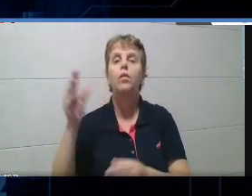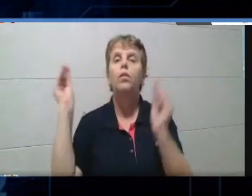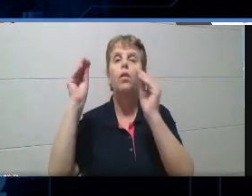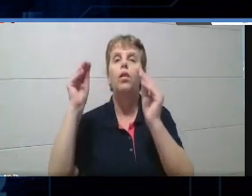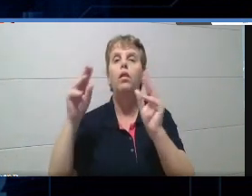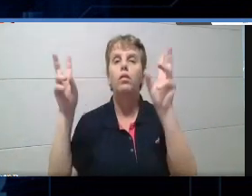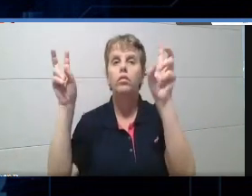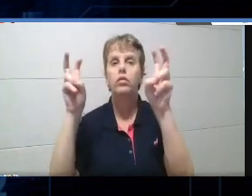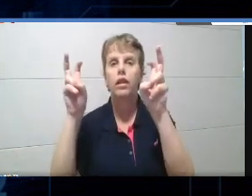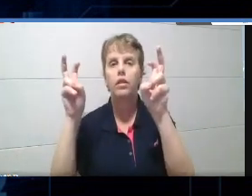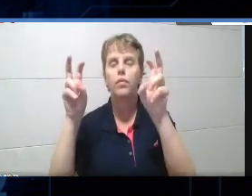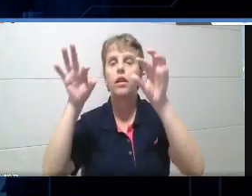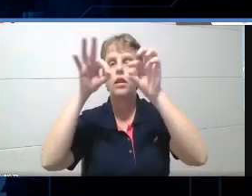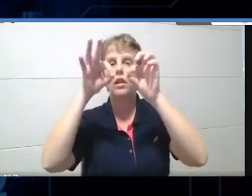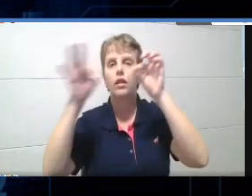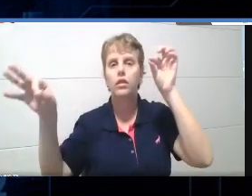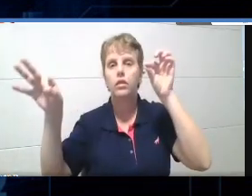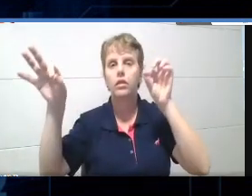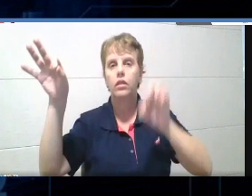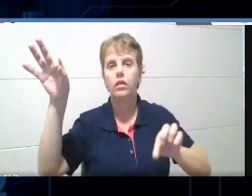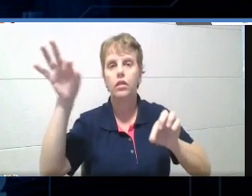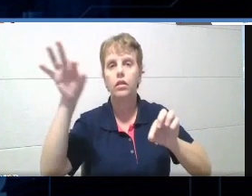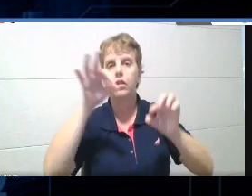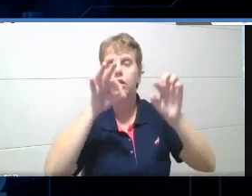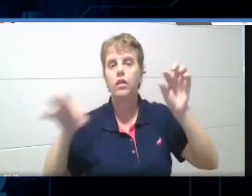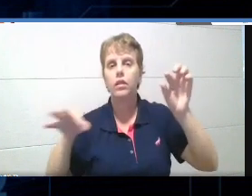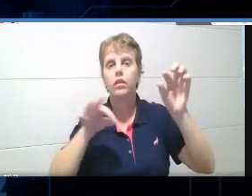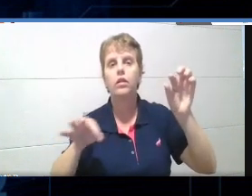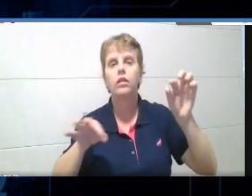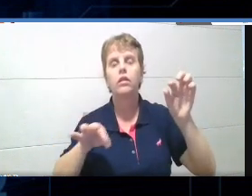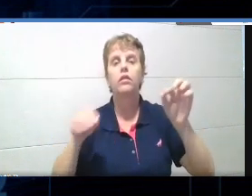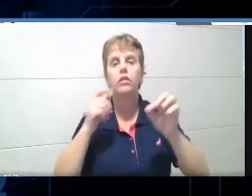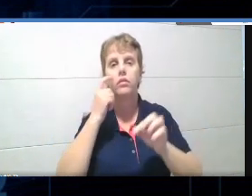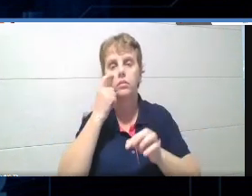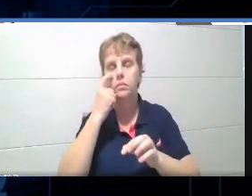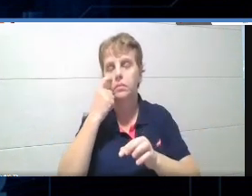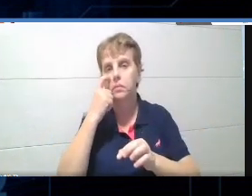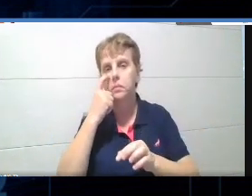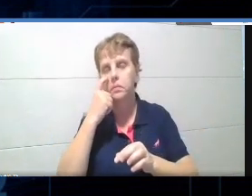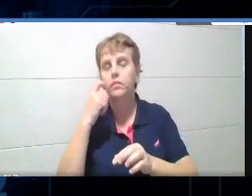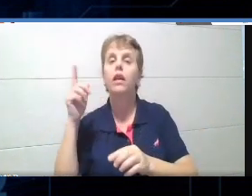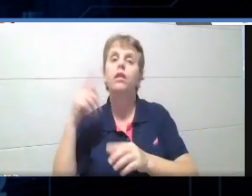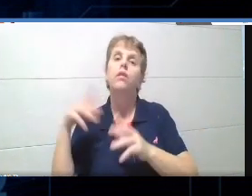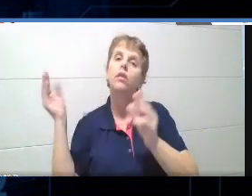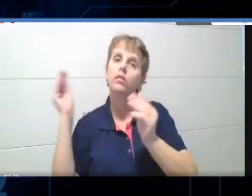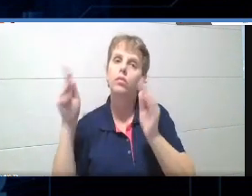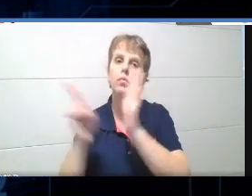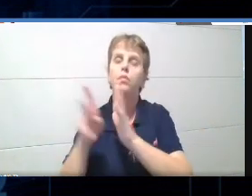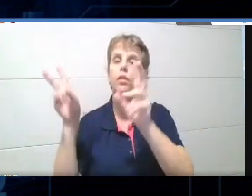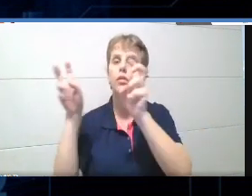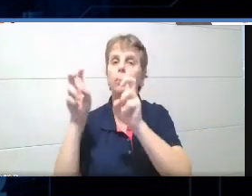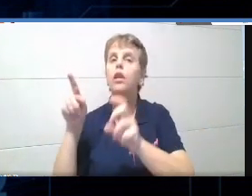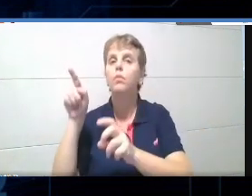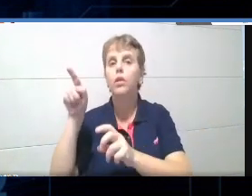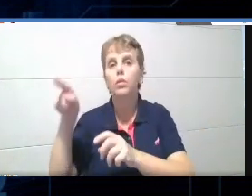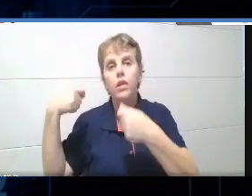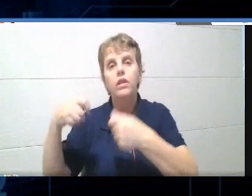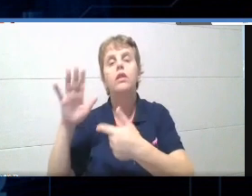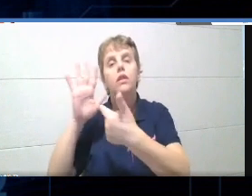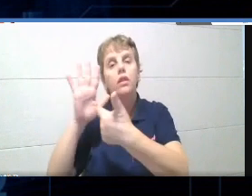coloca um assunto aqui, e aí vai pensando, né, ó, eu quero que sobre esse assunto você traga isso, você traga isso,